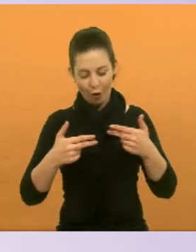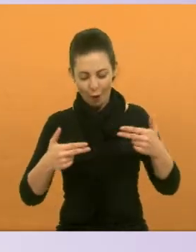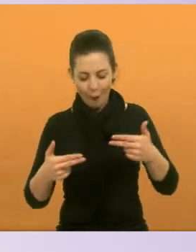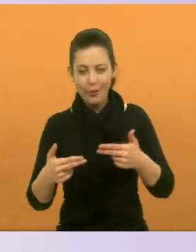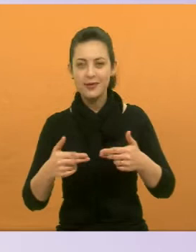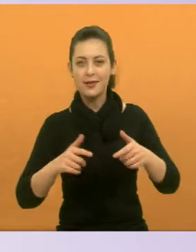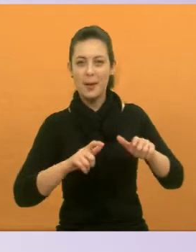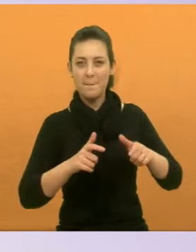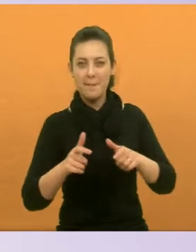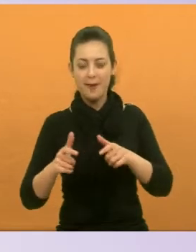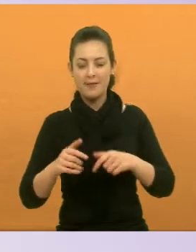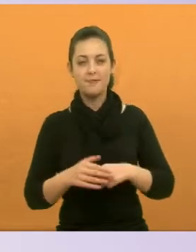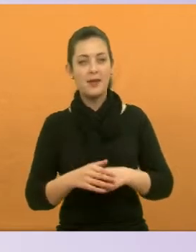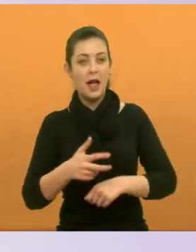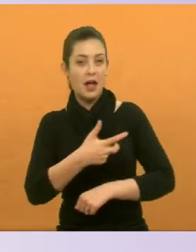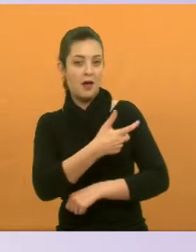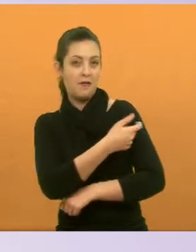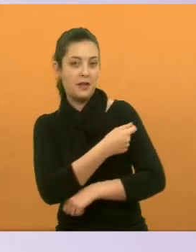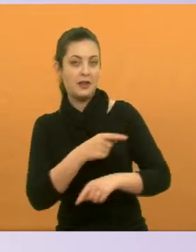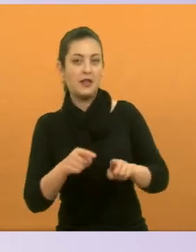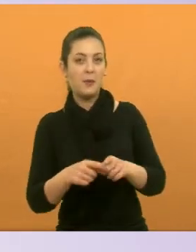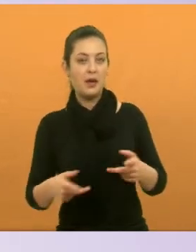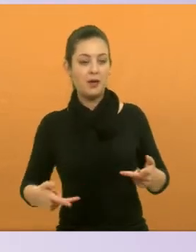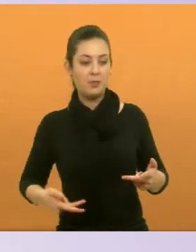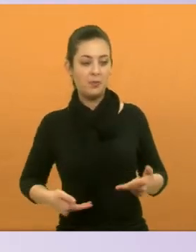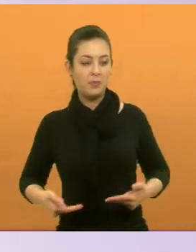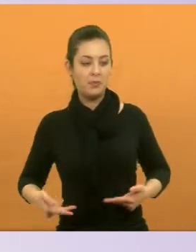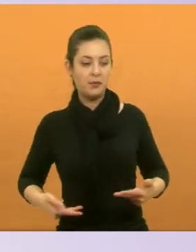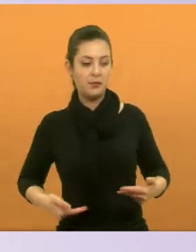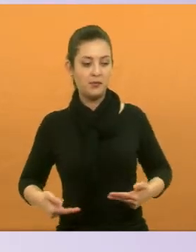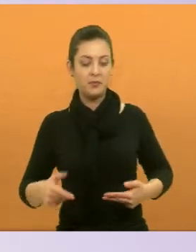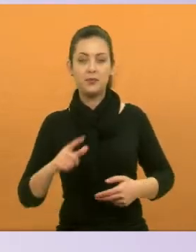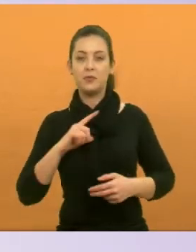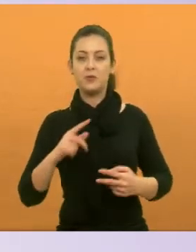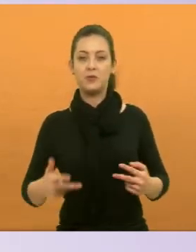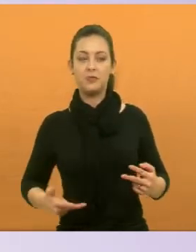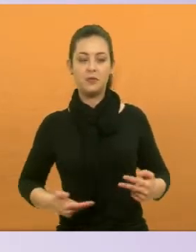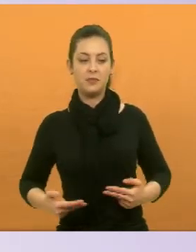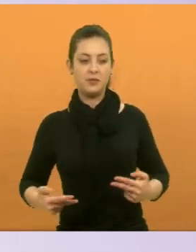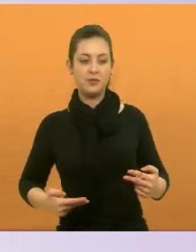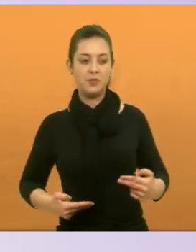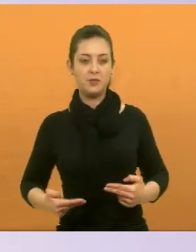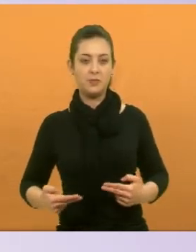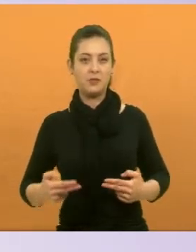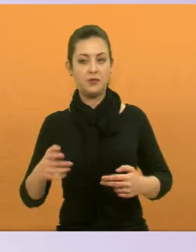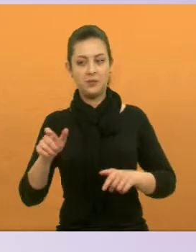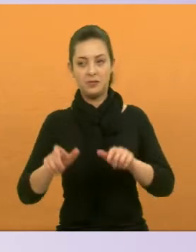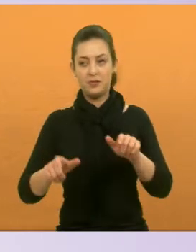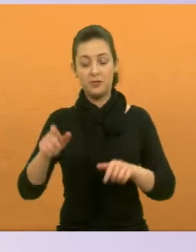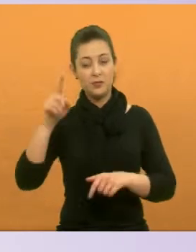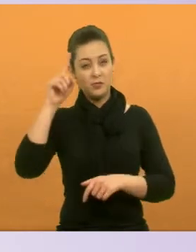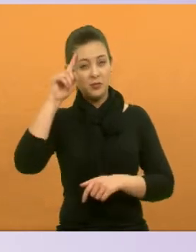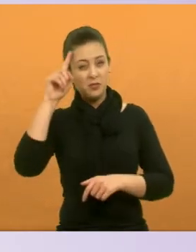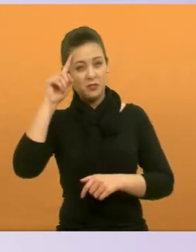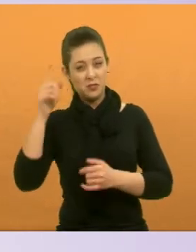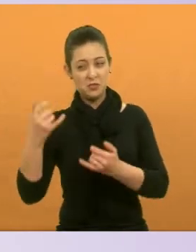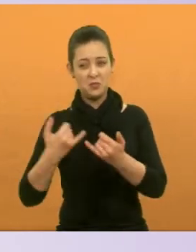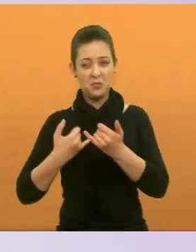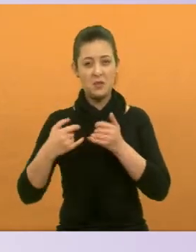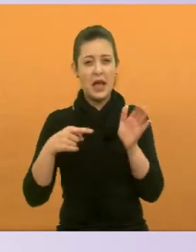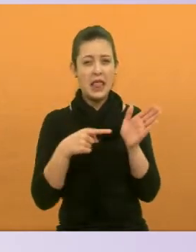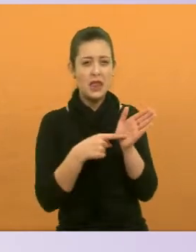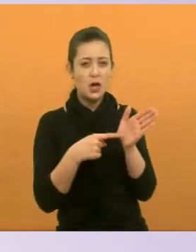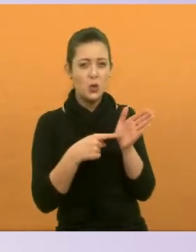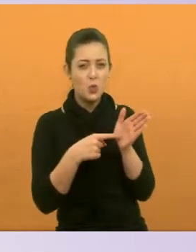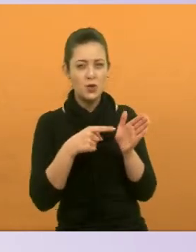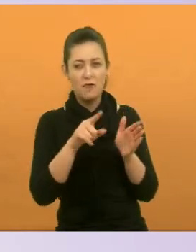Ela vai ser vacinada e ela vai ser castrada. Então, fica aí. As pessoas, todos os dias eu recebo denúncias de